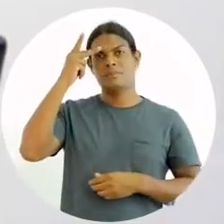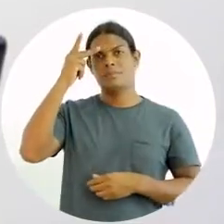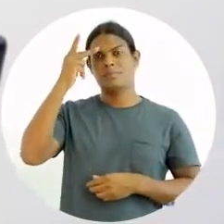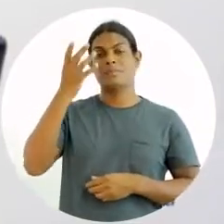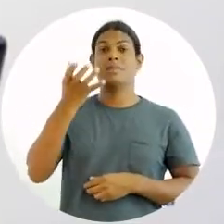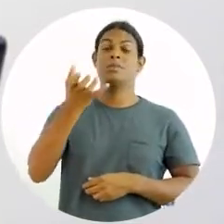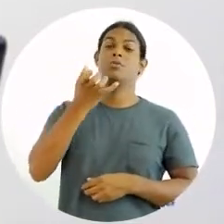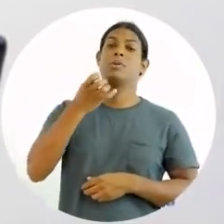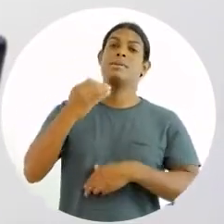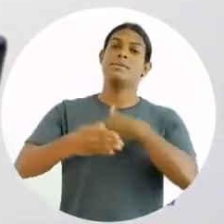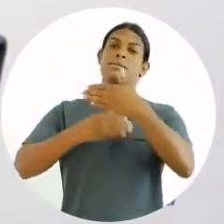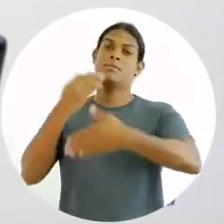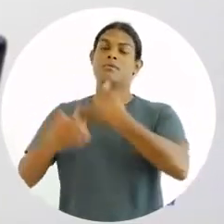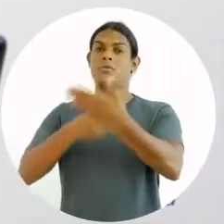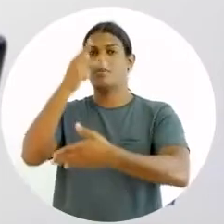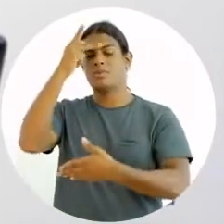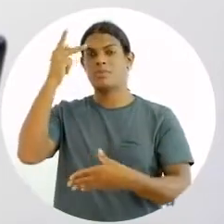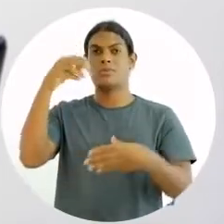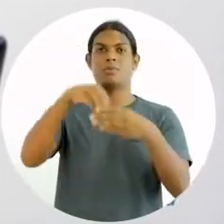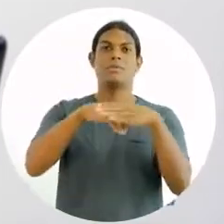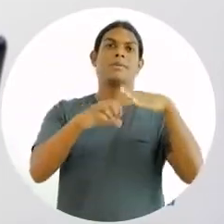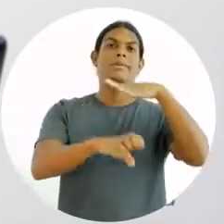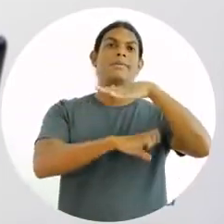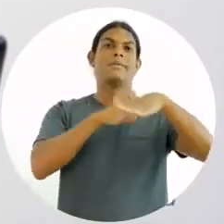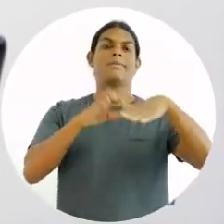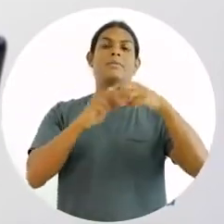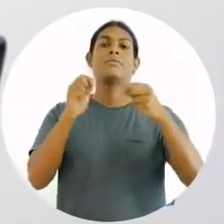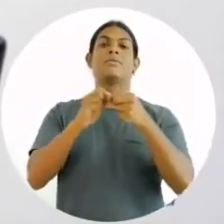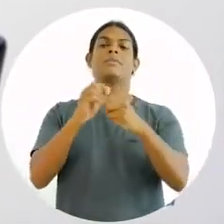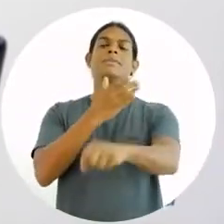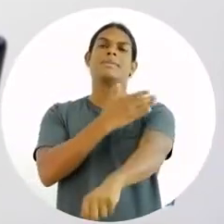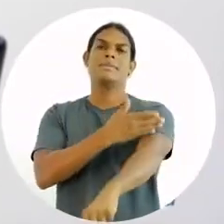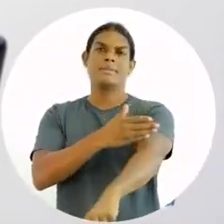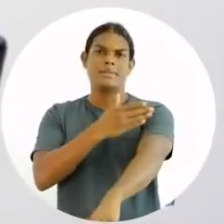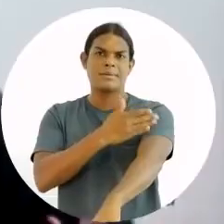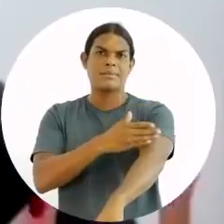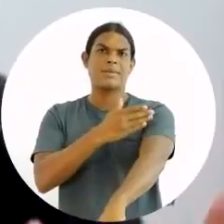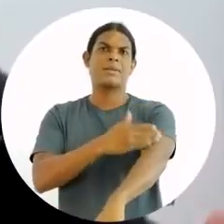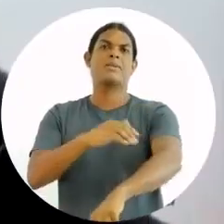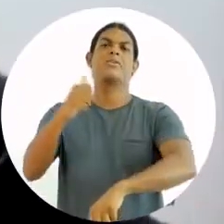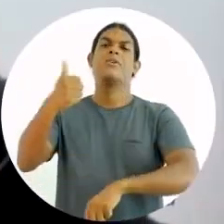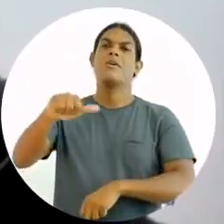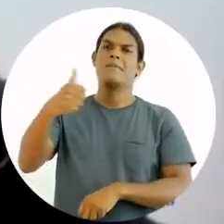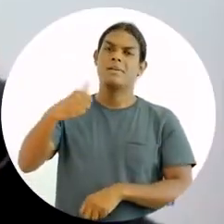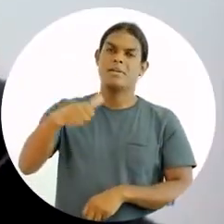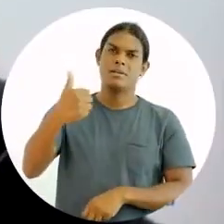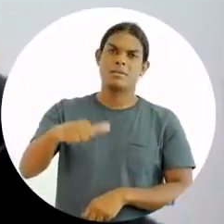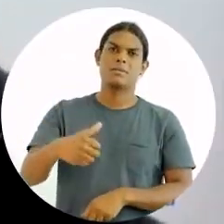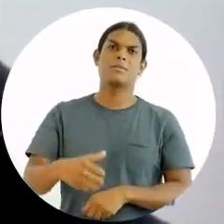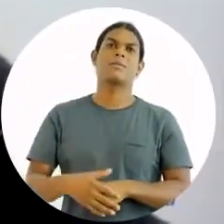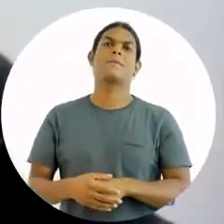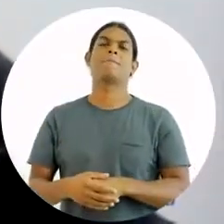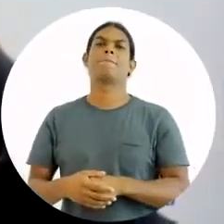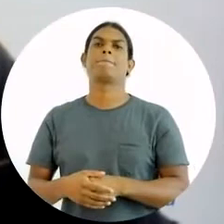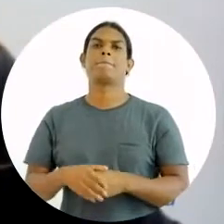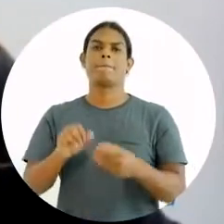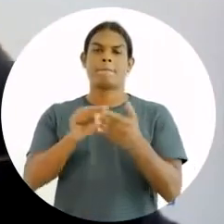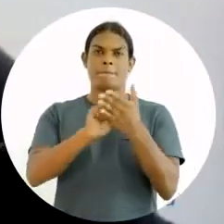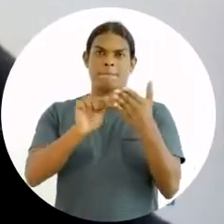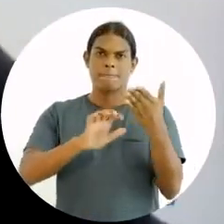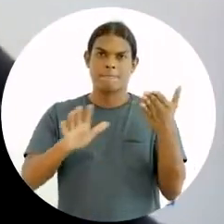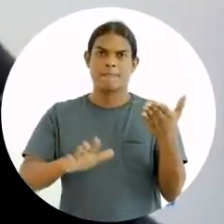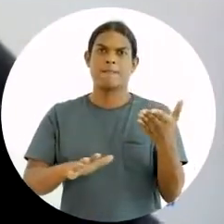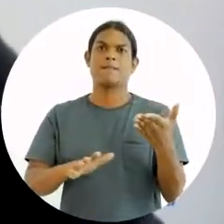pessoas dentro da minha organização, eu vou fazer o quê? Treinamento e desenvolvimento. Então, treinamento e desenvolvimento é uma